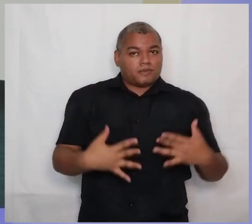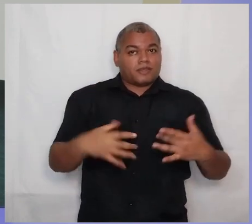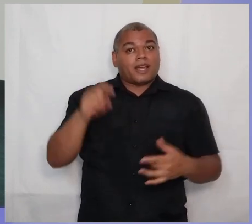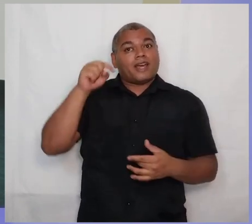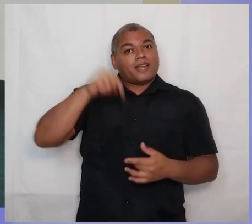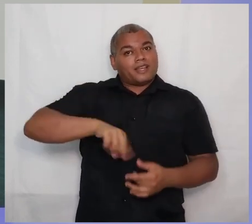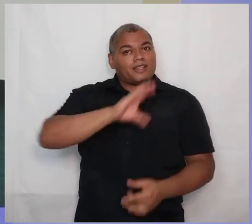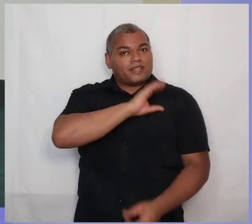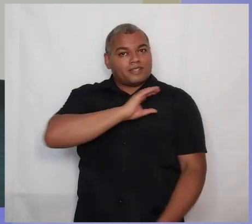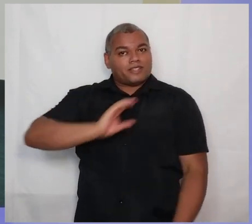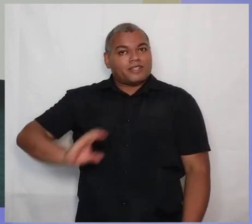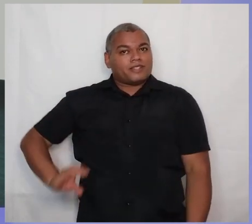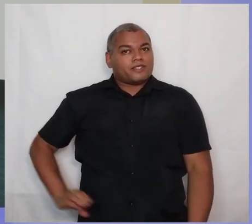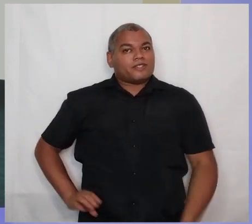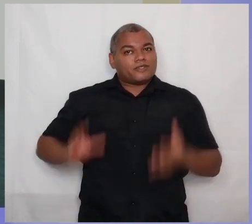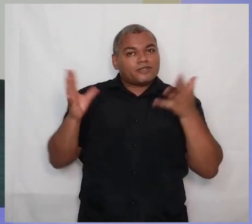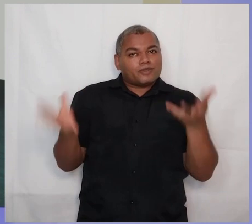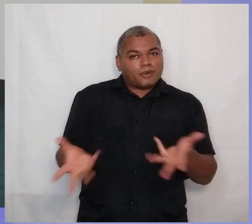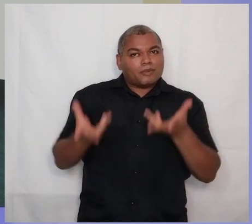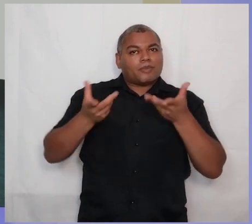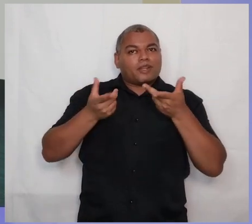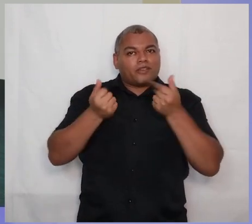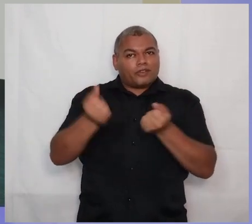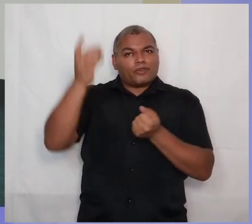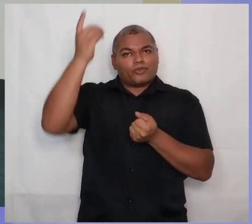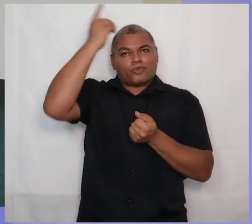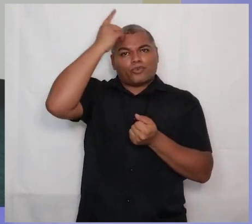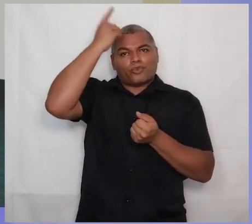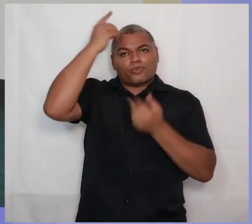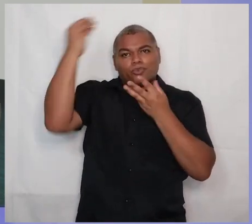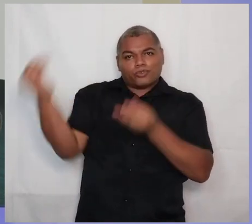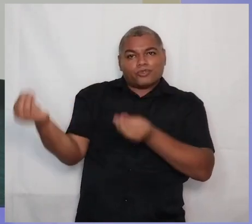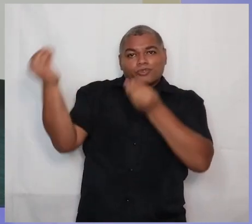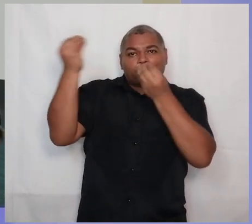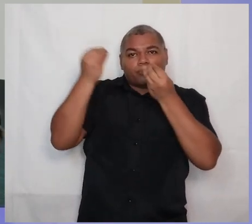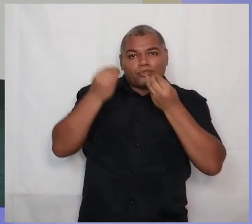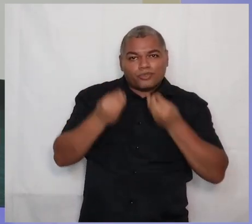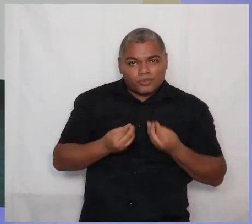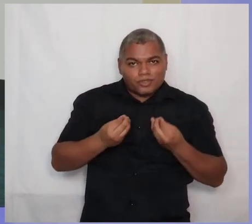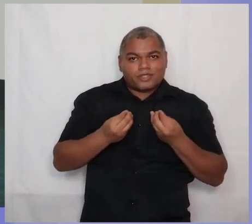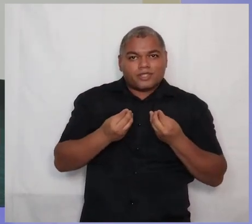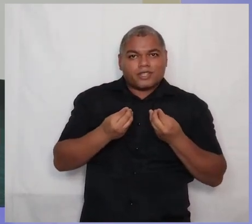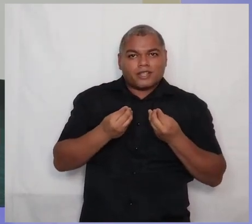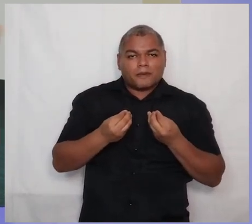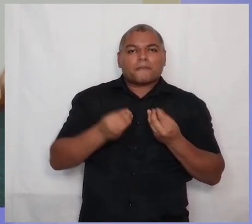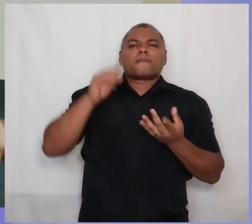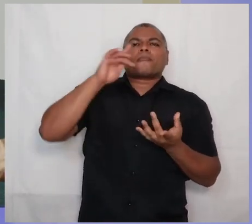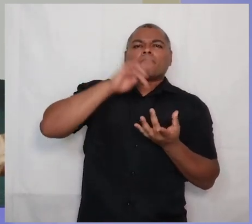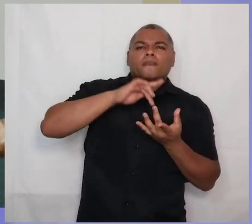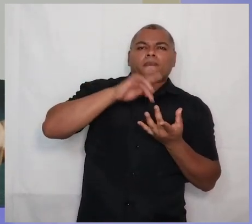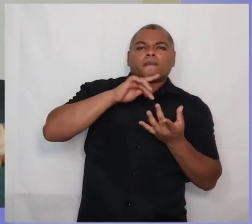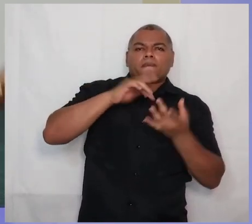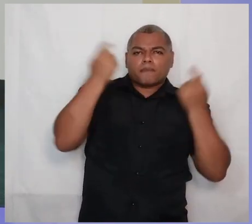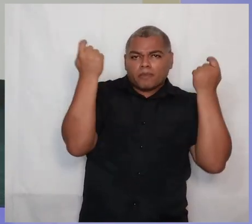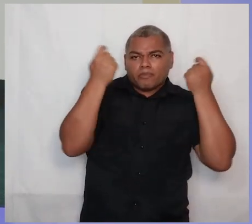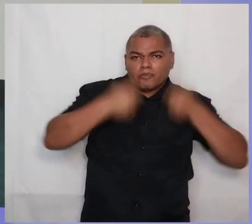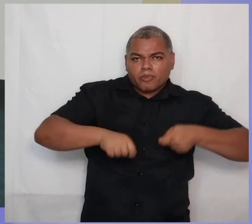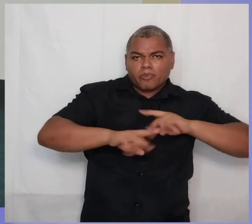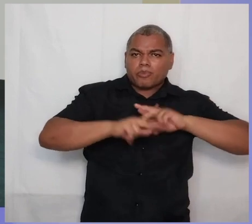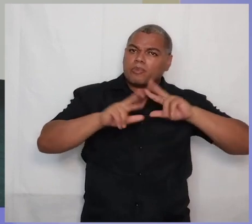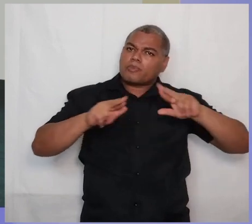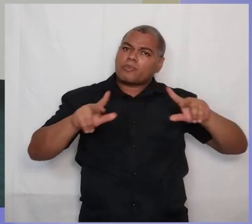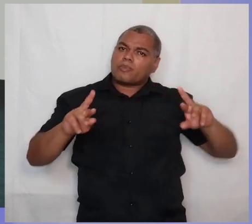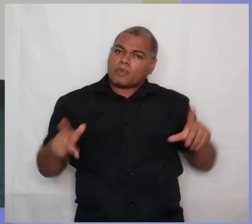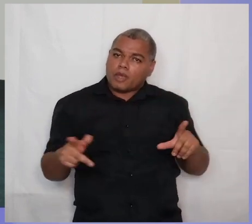maravilhoso, ele nos concede dons, aptidões, capacidades espirituais para que crentes sirvam a